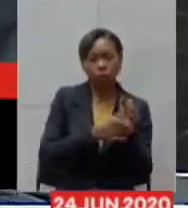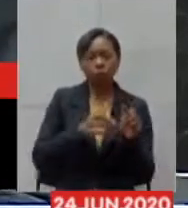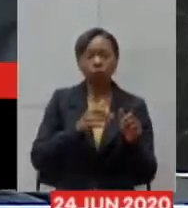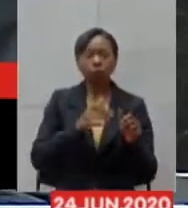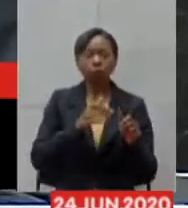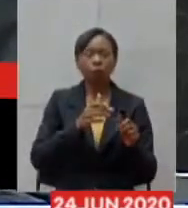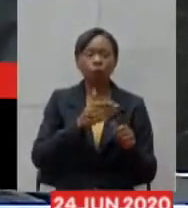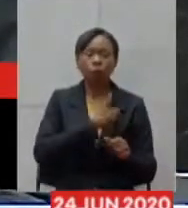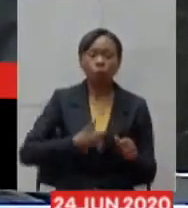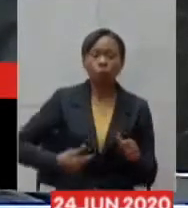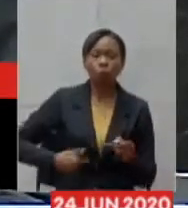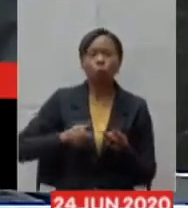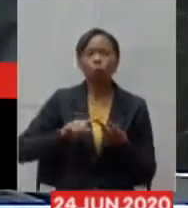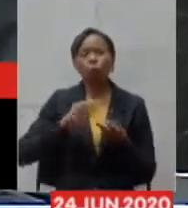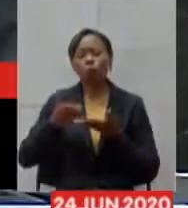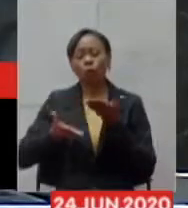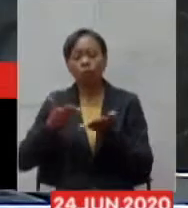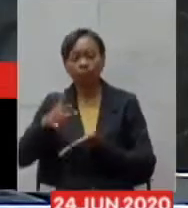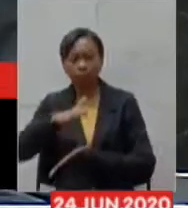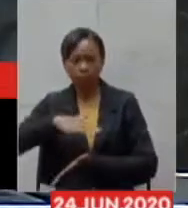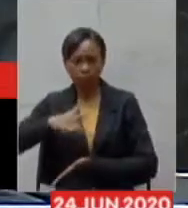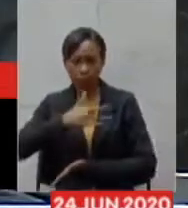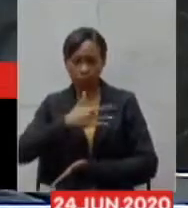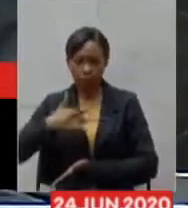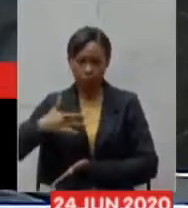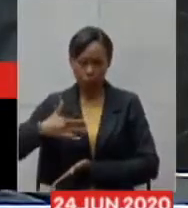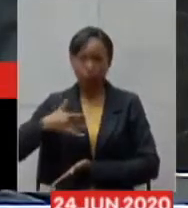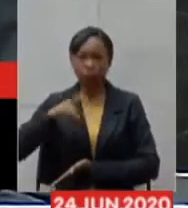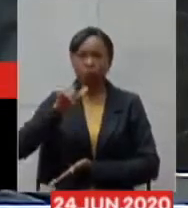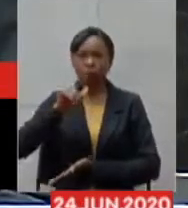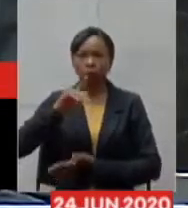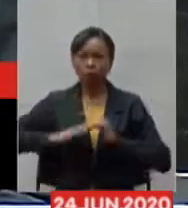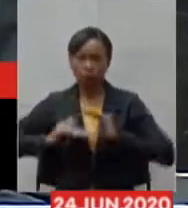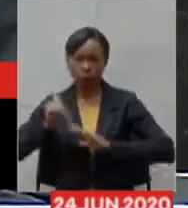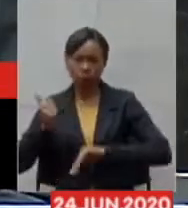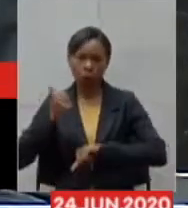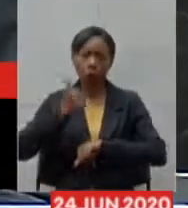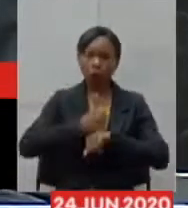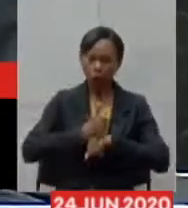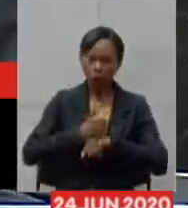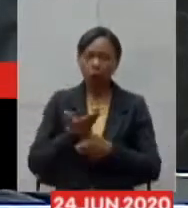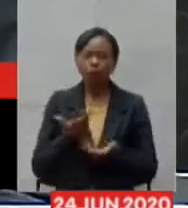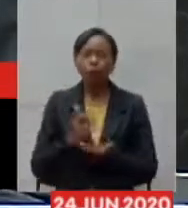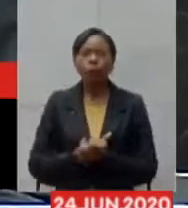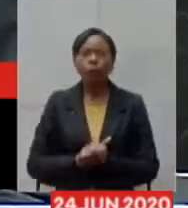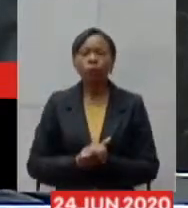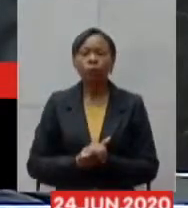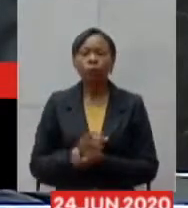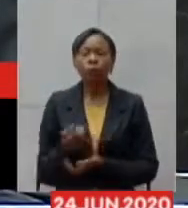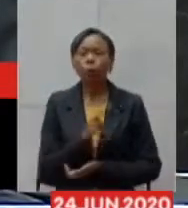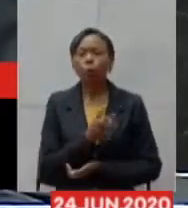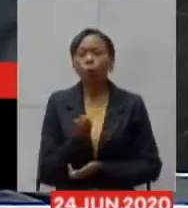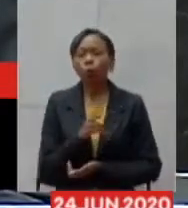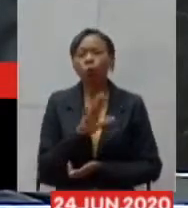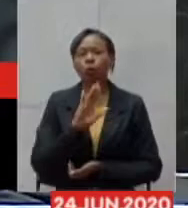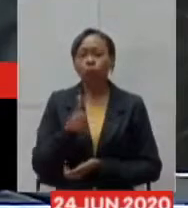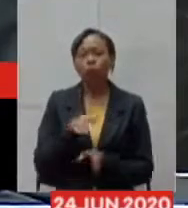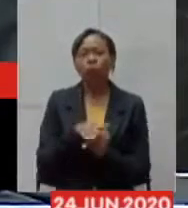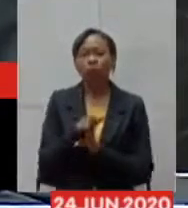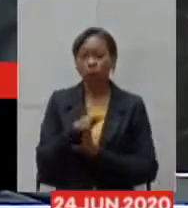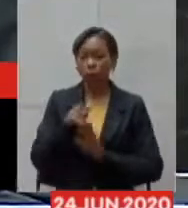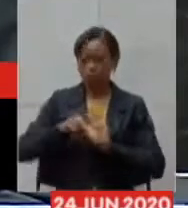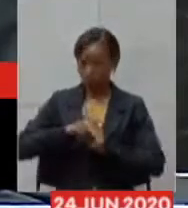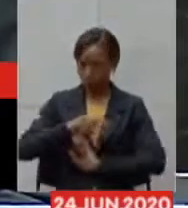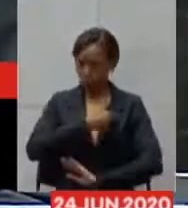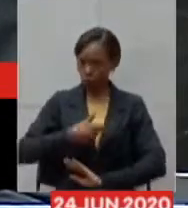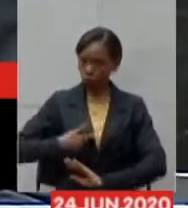buscando a recomposição de força de trabalho ela tem um objetivo muito prático ambas já são orientadas pelo governo desde